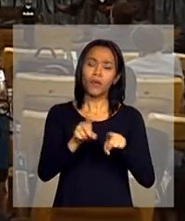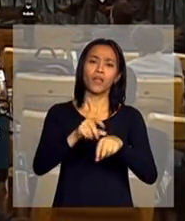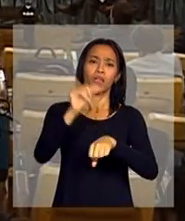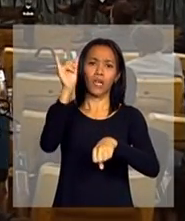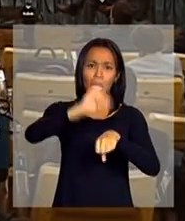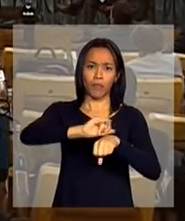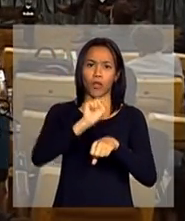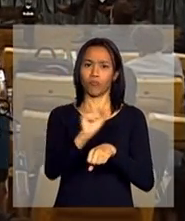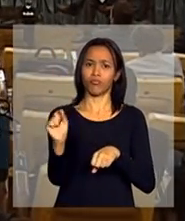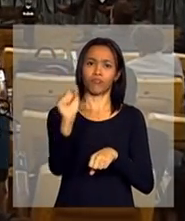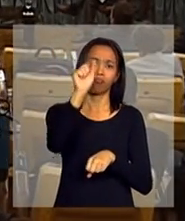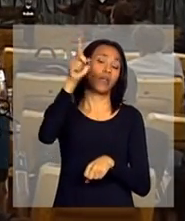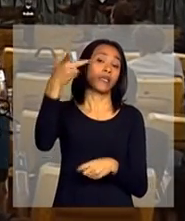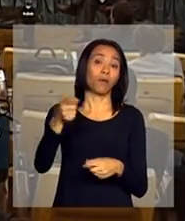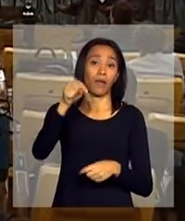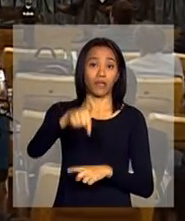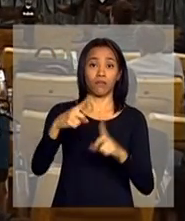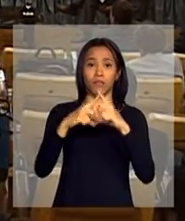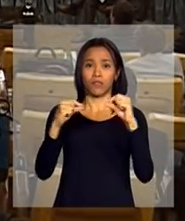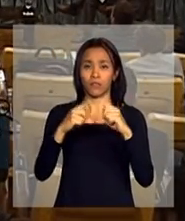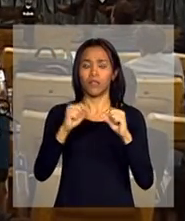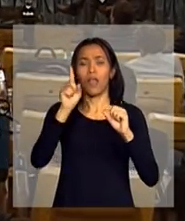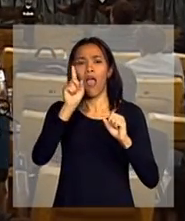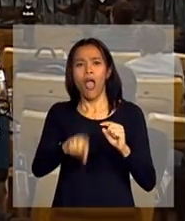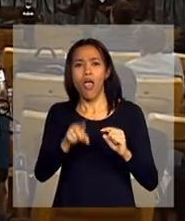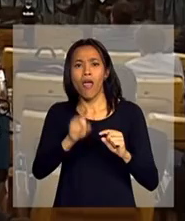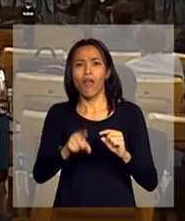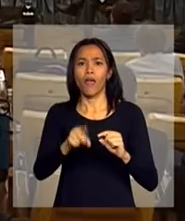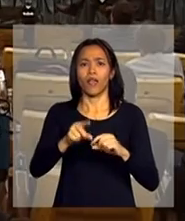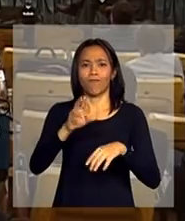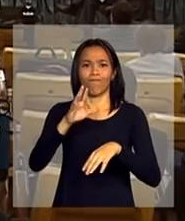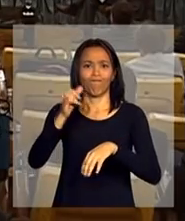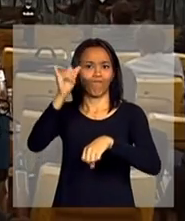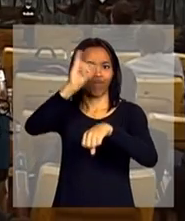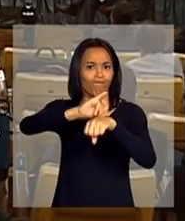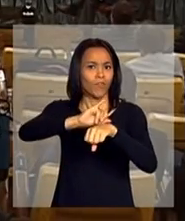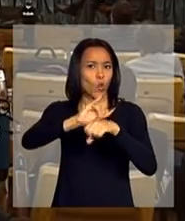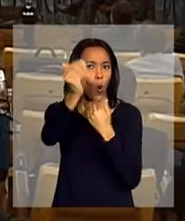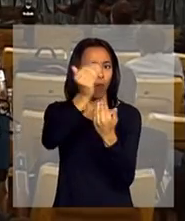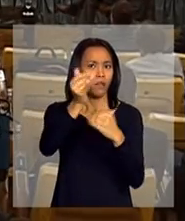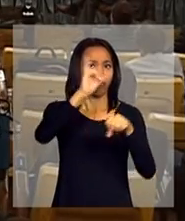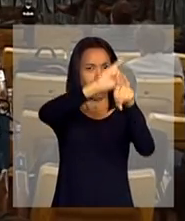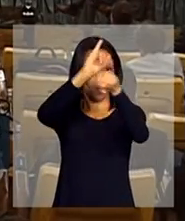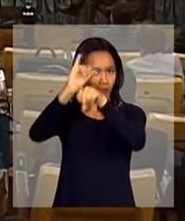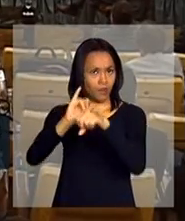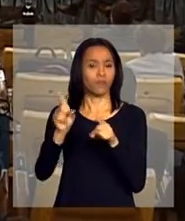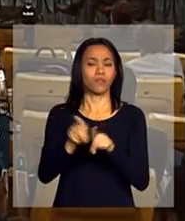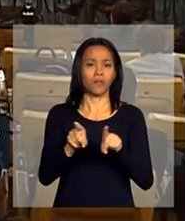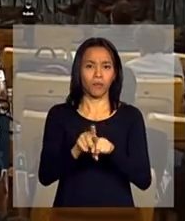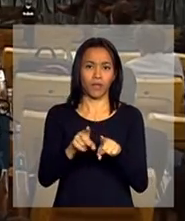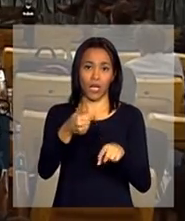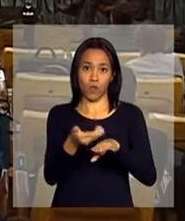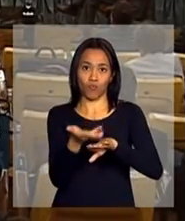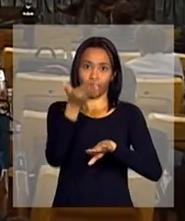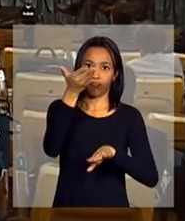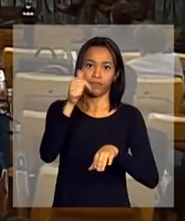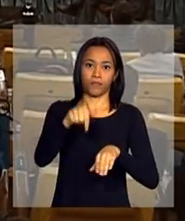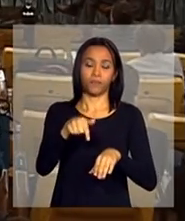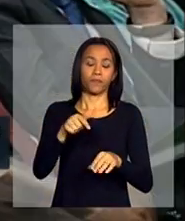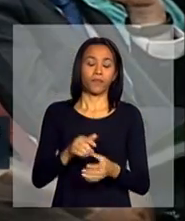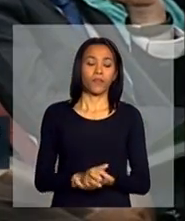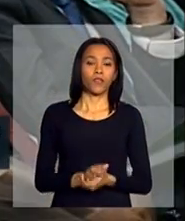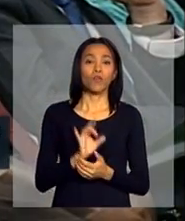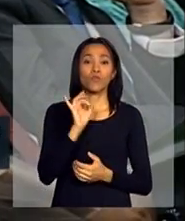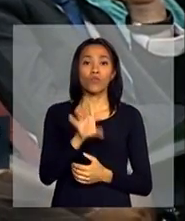Porque o Distrito Federal é uma cidade-estado, mas quando você compara com as capitais, também. E aí, só